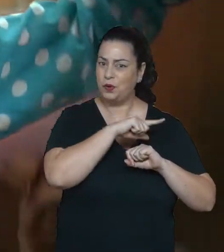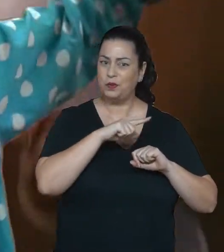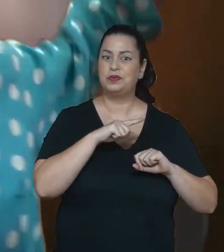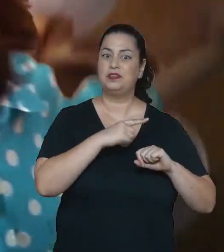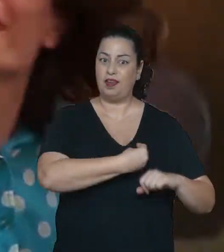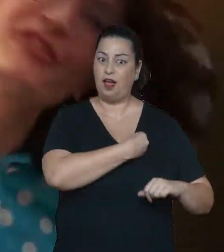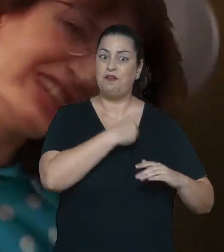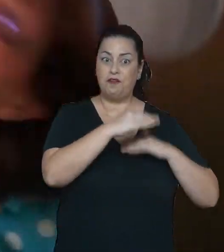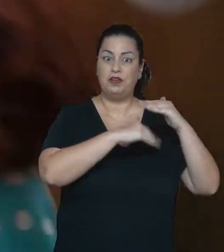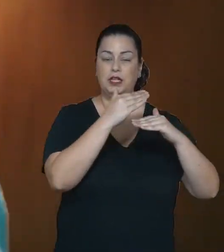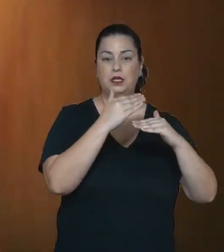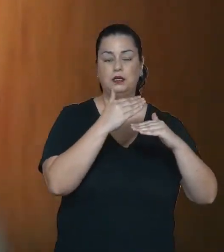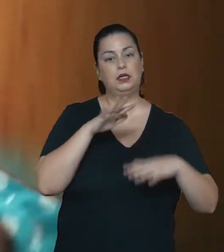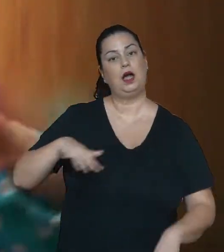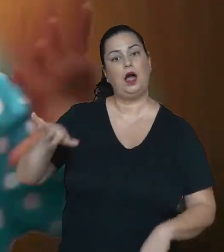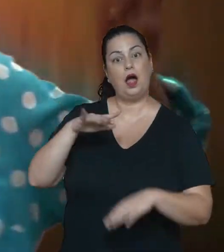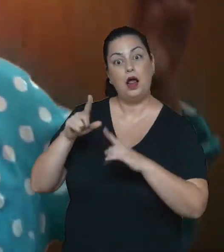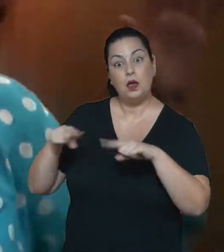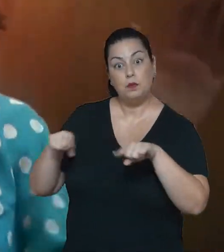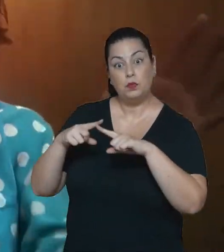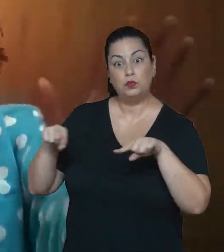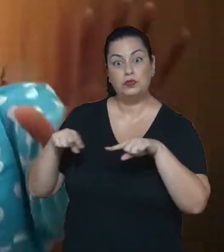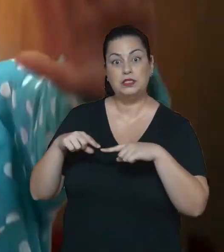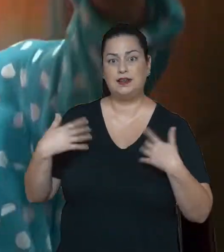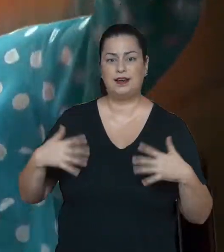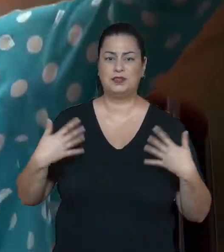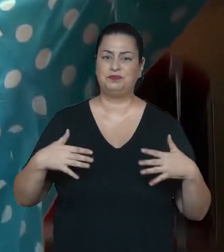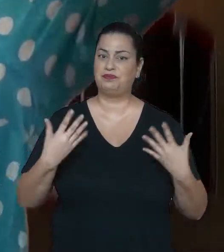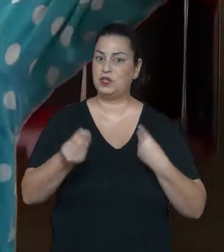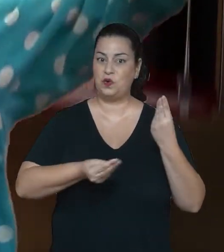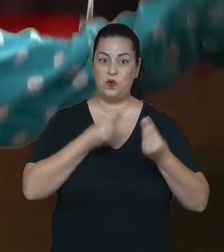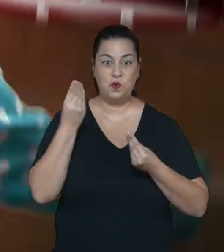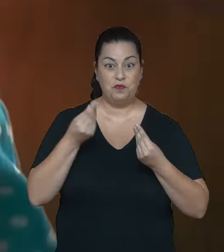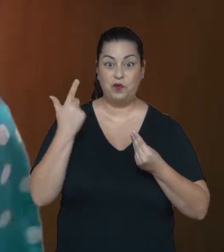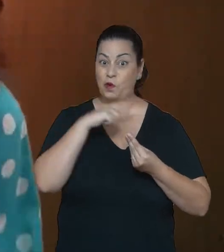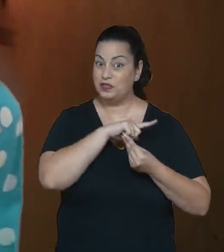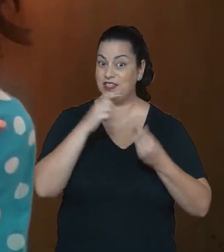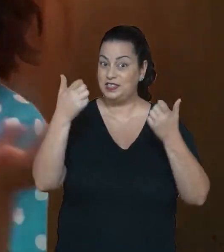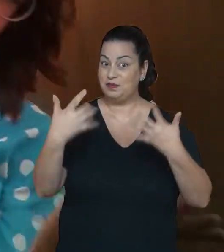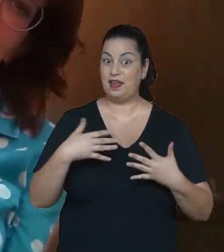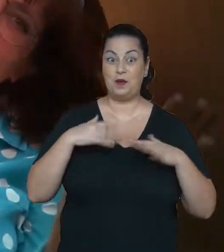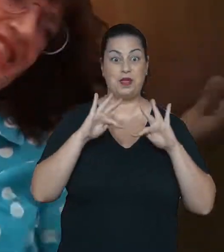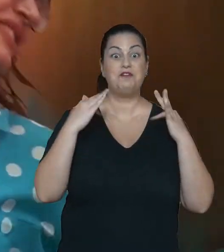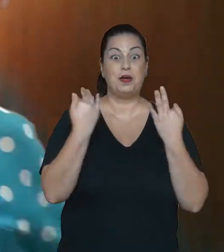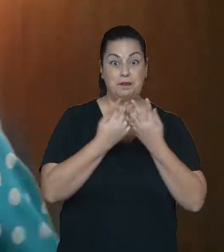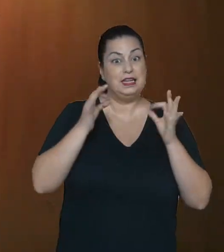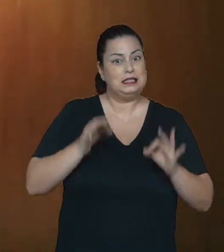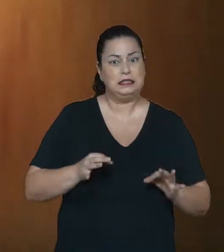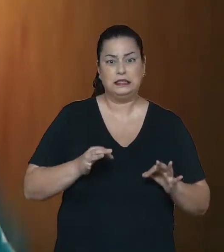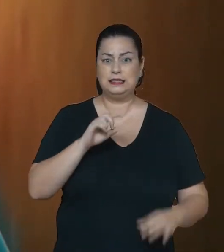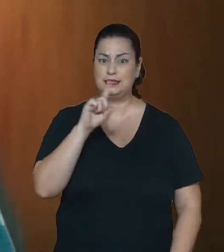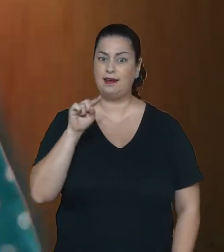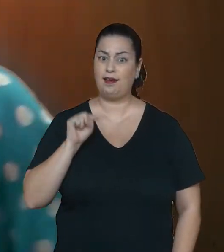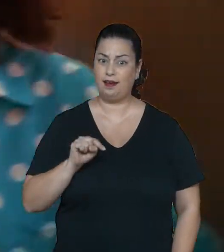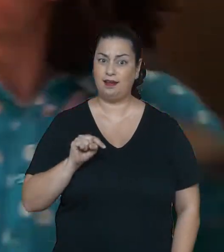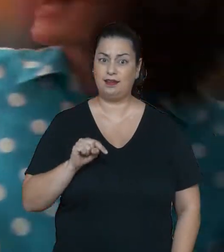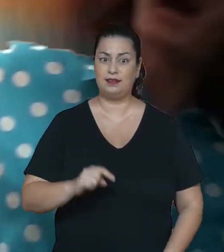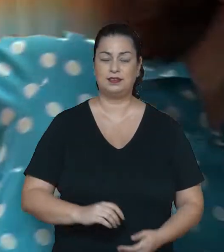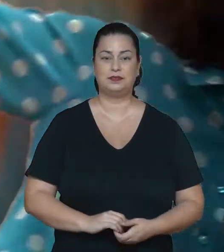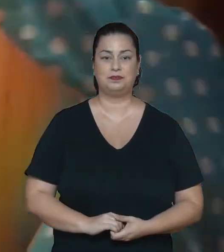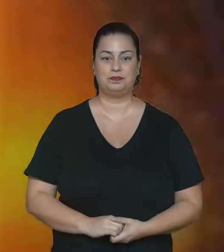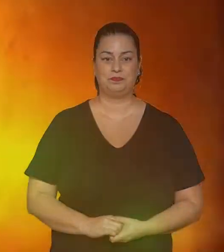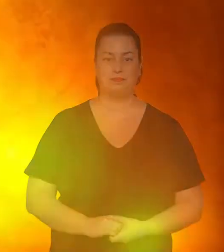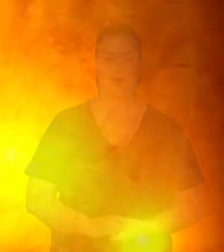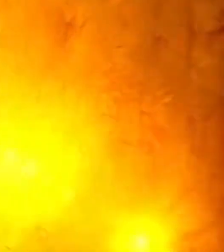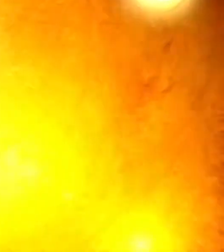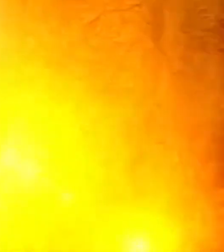cara faz para ganhar a vida? E a música? Ai, música. Eu consigo convencer a minha família que isso dá certo? Será?